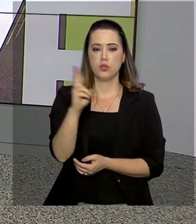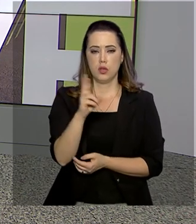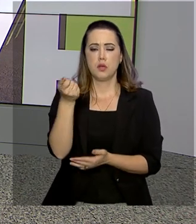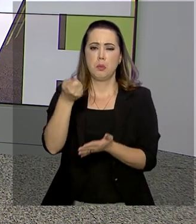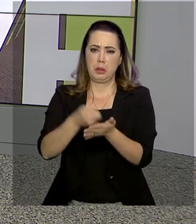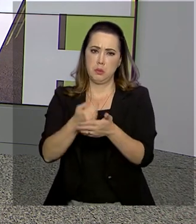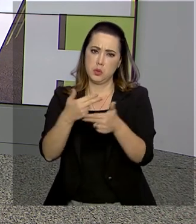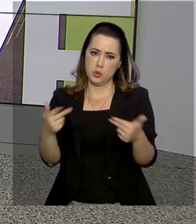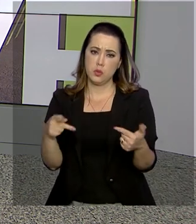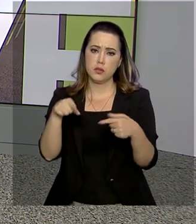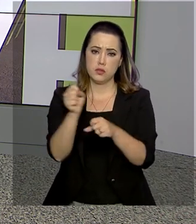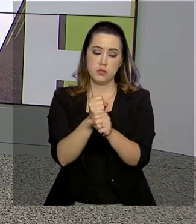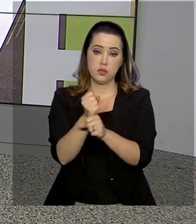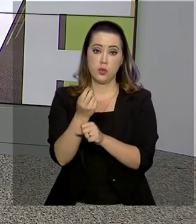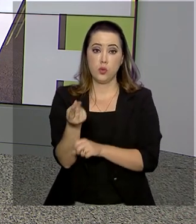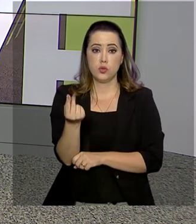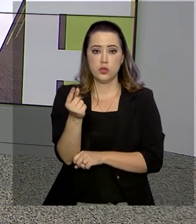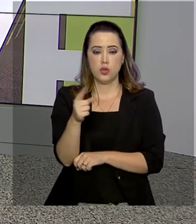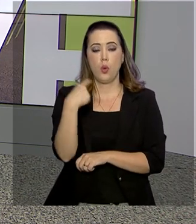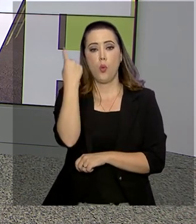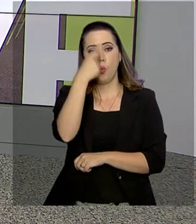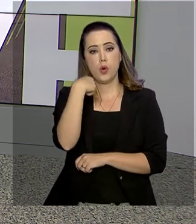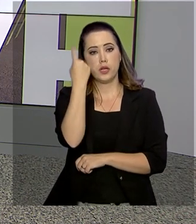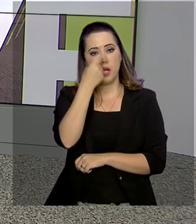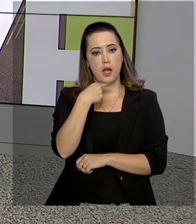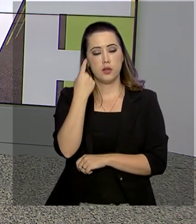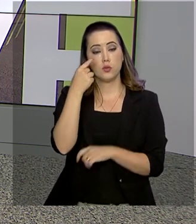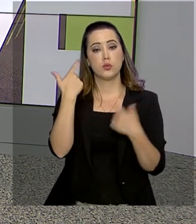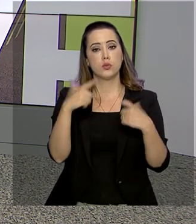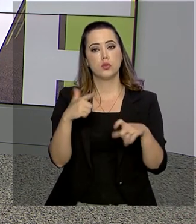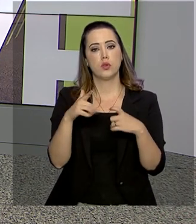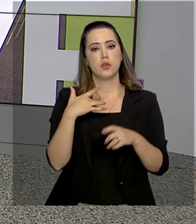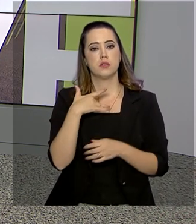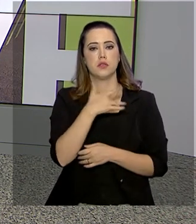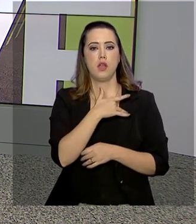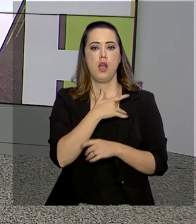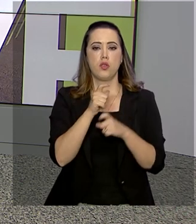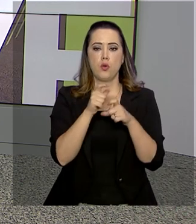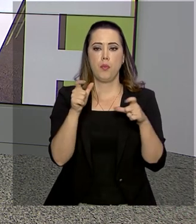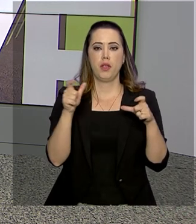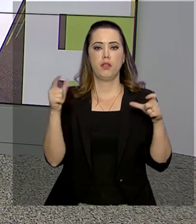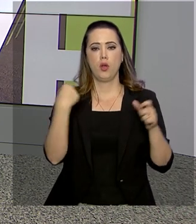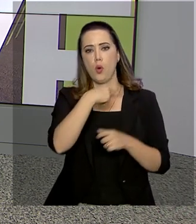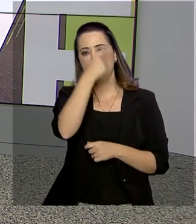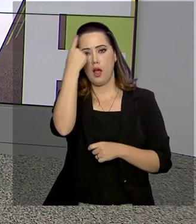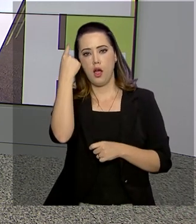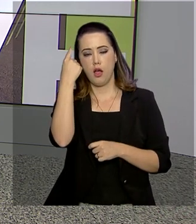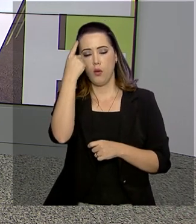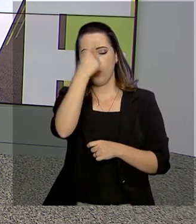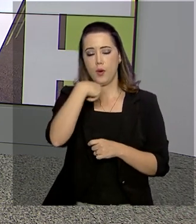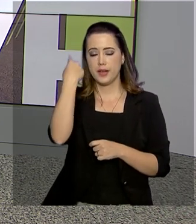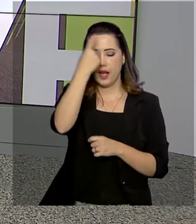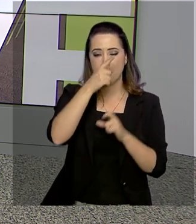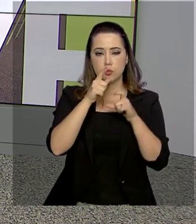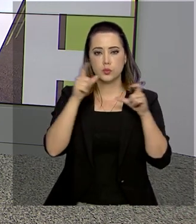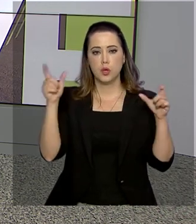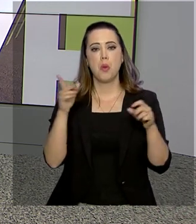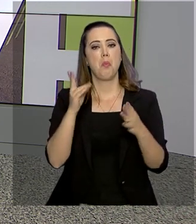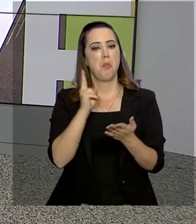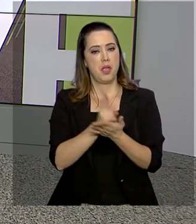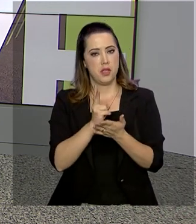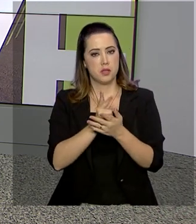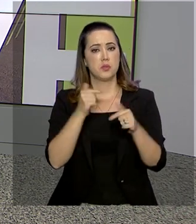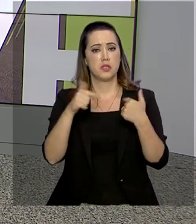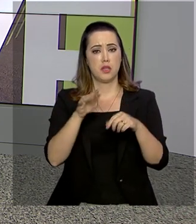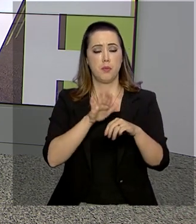este ano. Com a verba, o horário de atendimento das unidades de saúde deve ser ampliado, inclusive para o período noturno